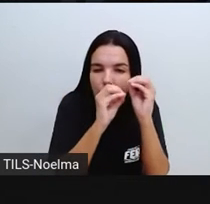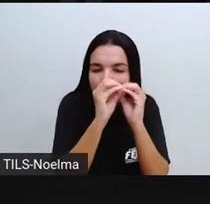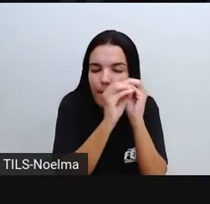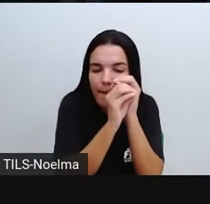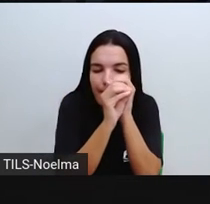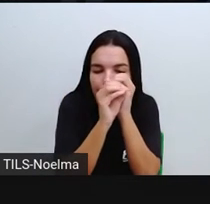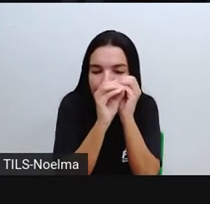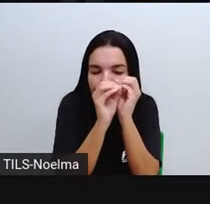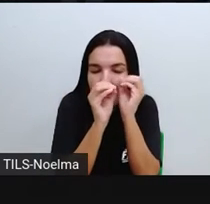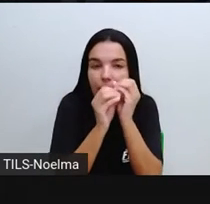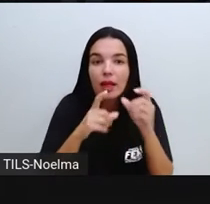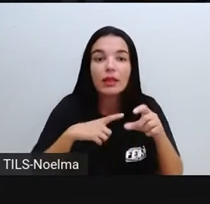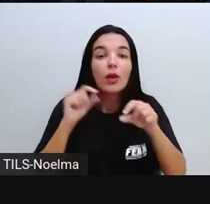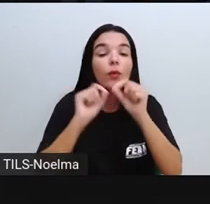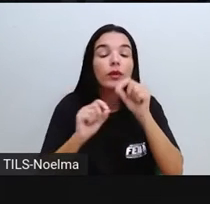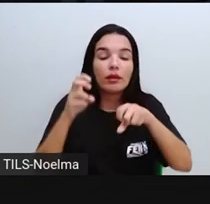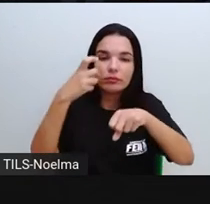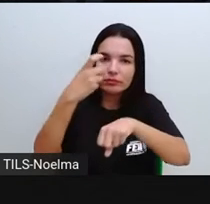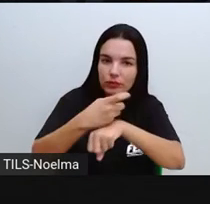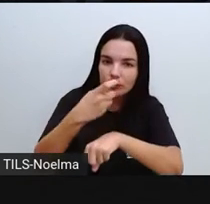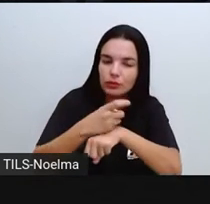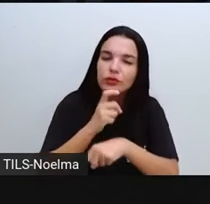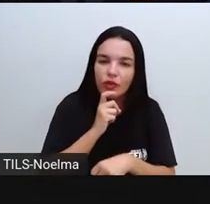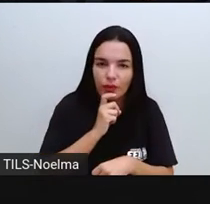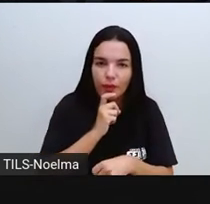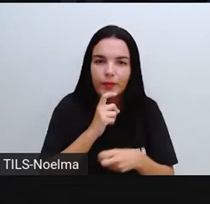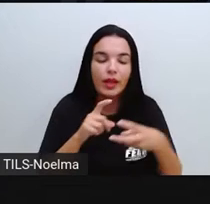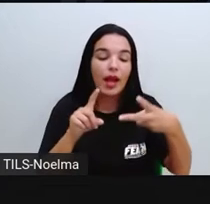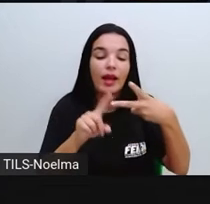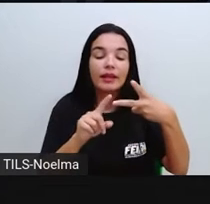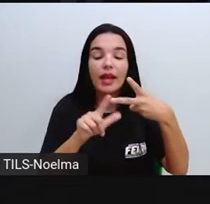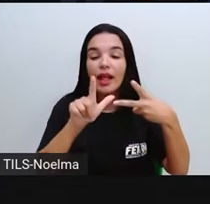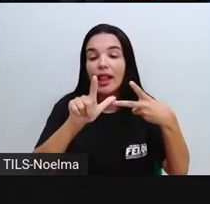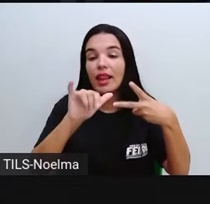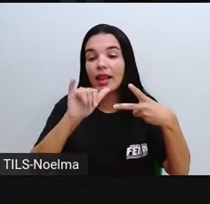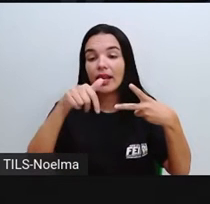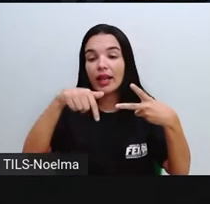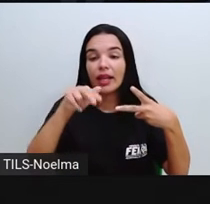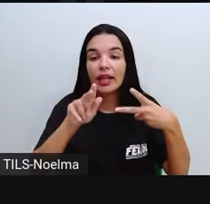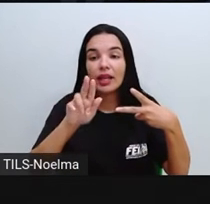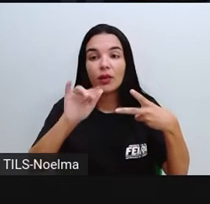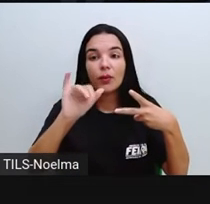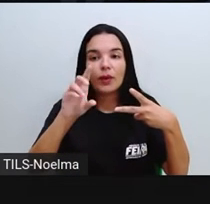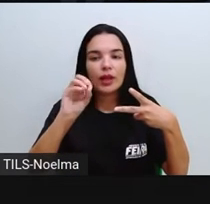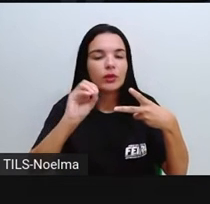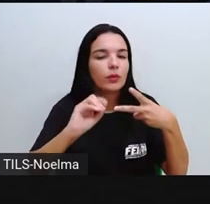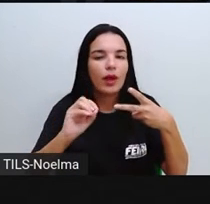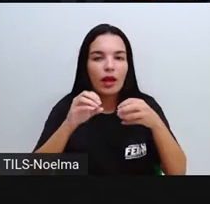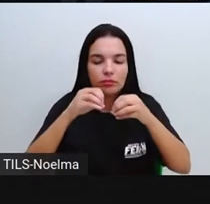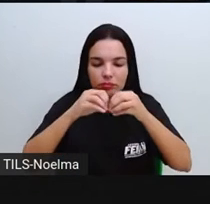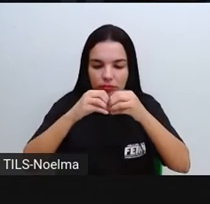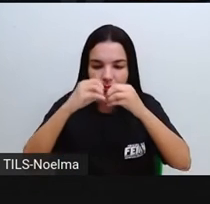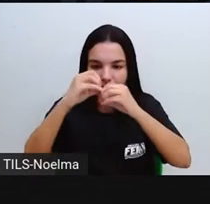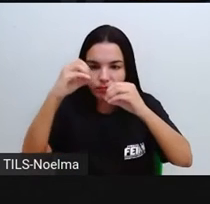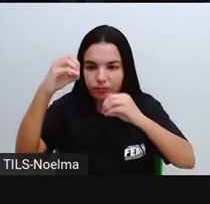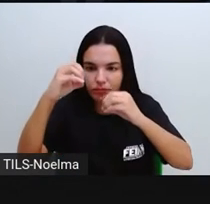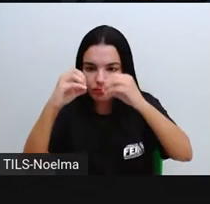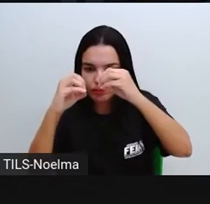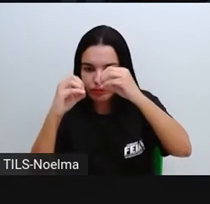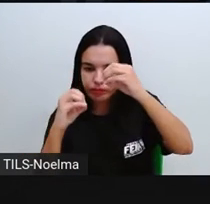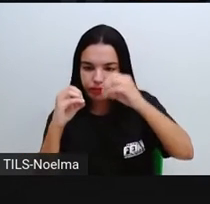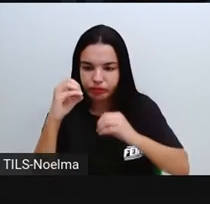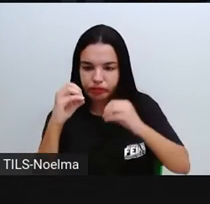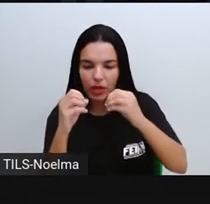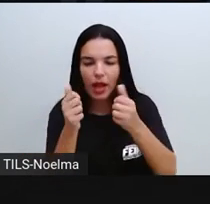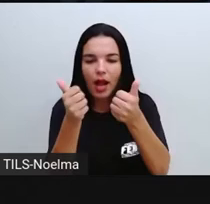apresentam volume e forma bem definida. Estado líquido, as moléculas estão um pouco mais afastadas, a forma vai ser